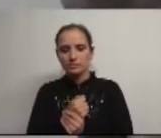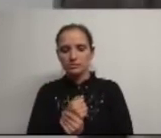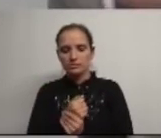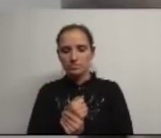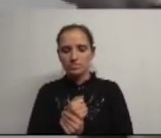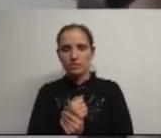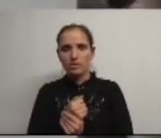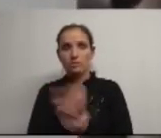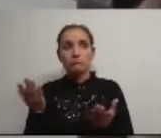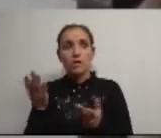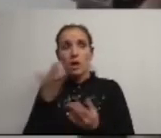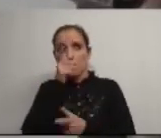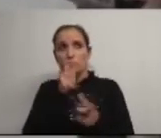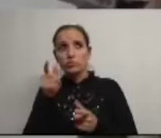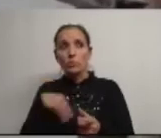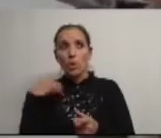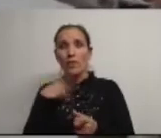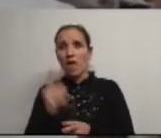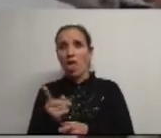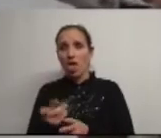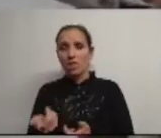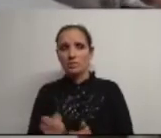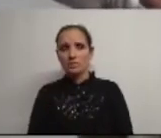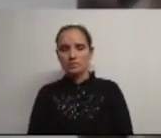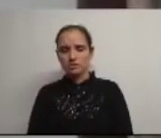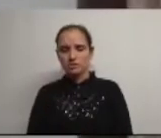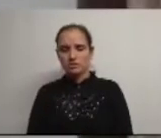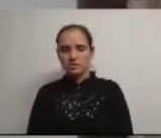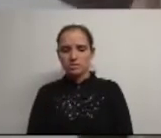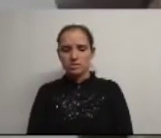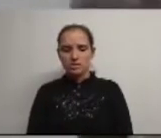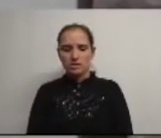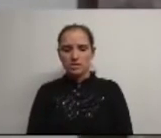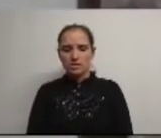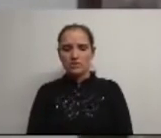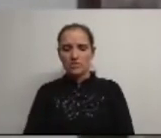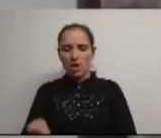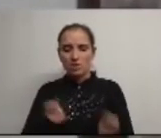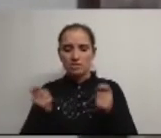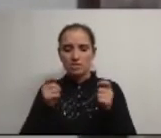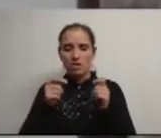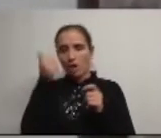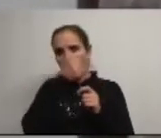pois mas é que há pessoas que estão preocupadas com isto vai organizar o calendário escolar